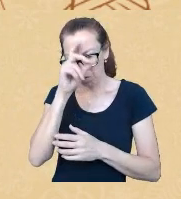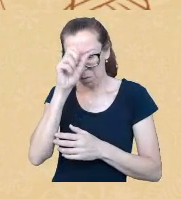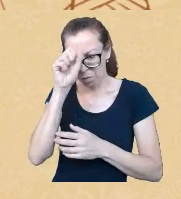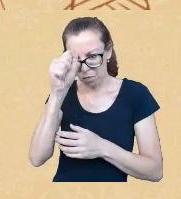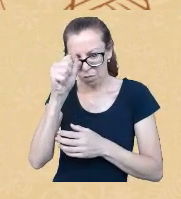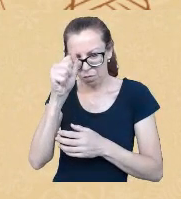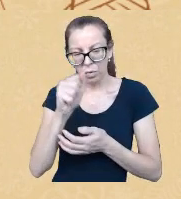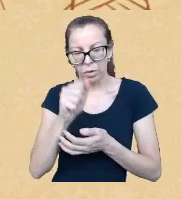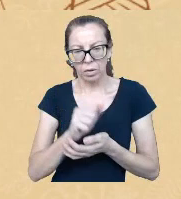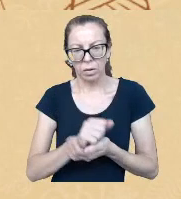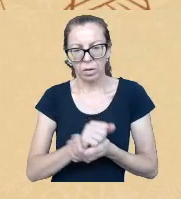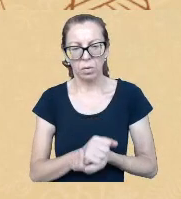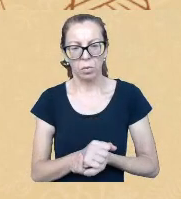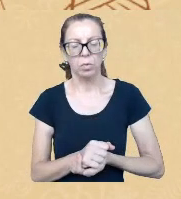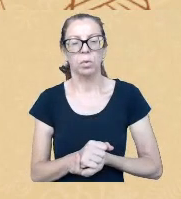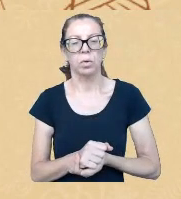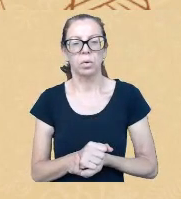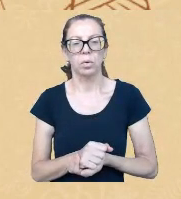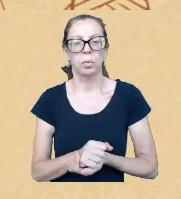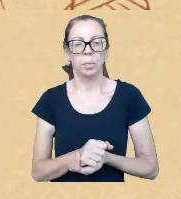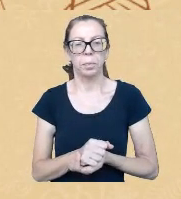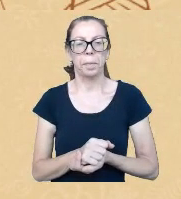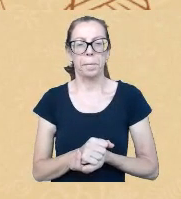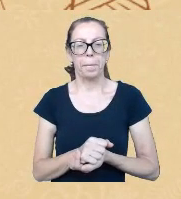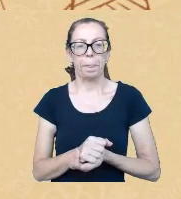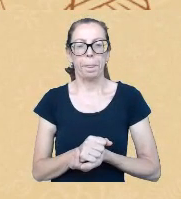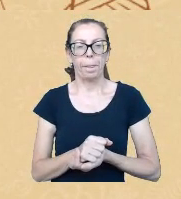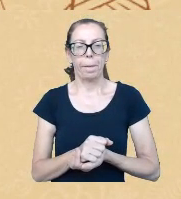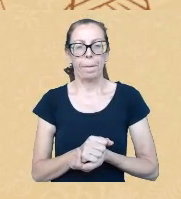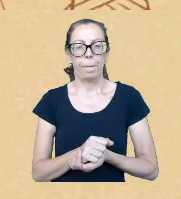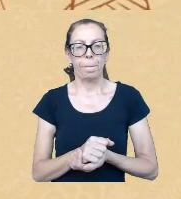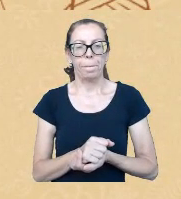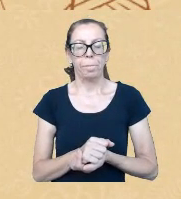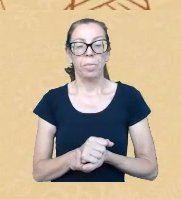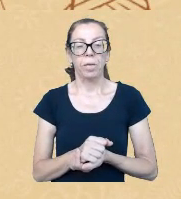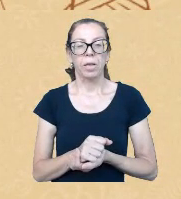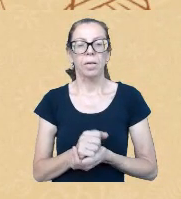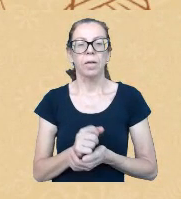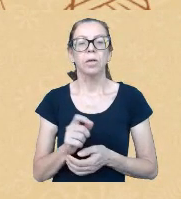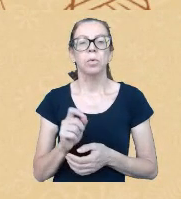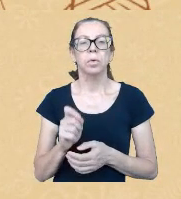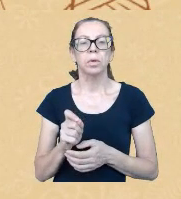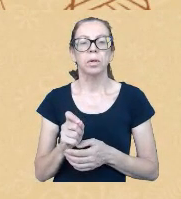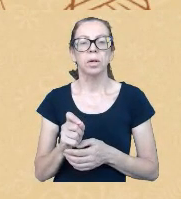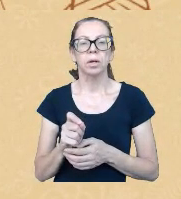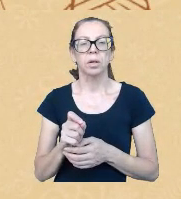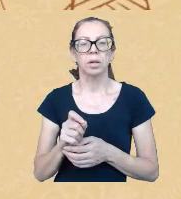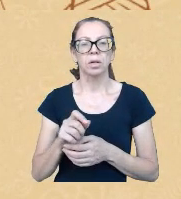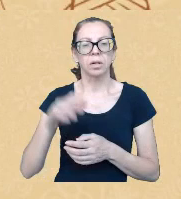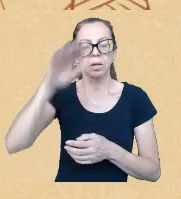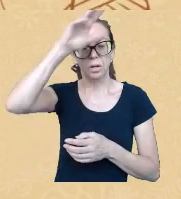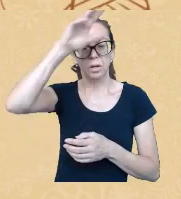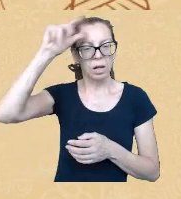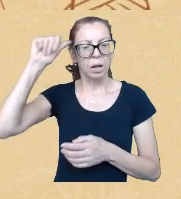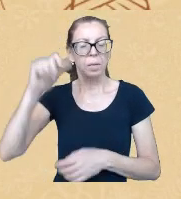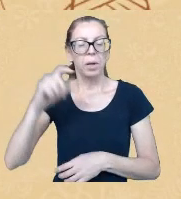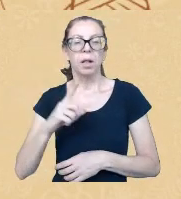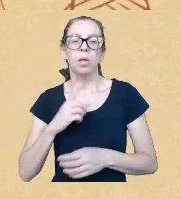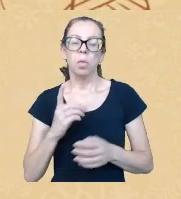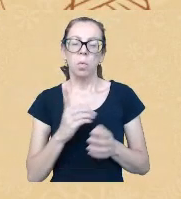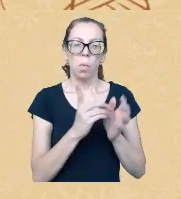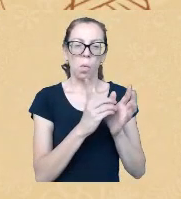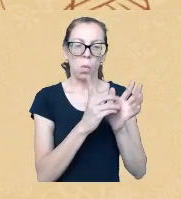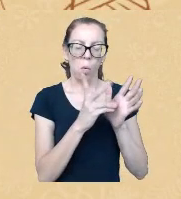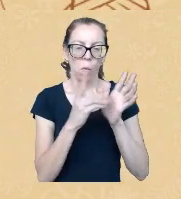1872 o recenseamento e ele diz que na Amazônia há um elemento indígena então dentro dos